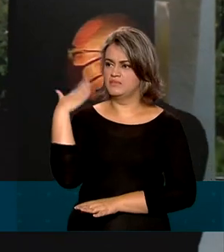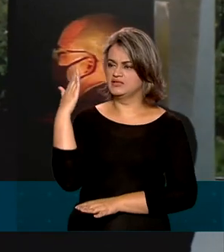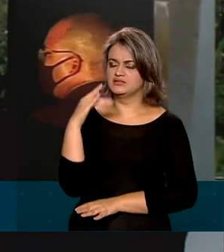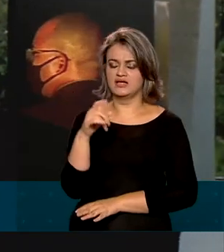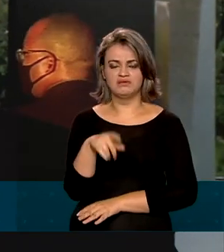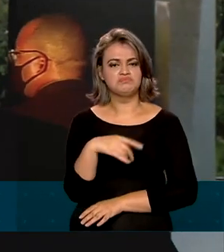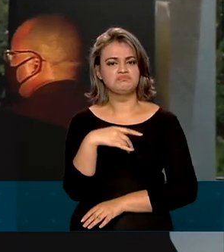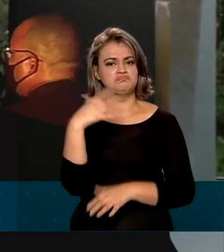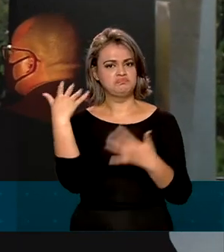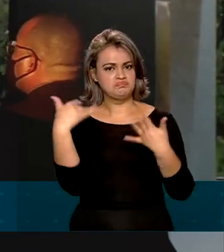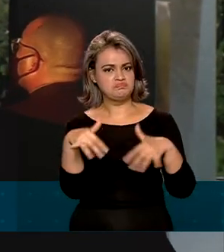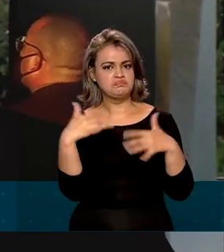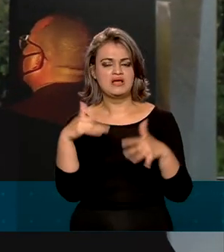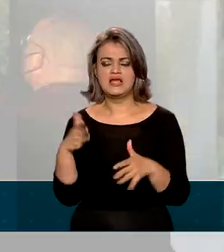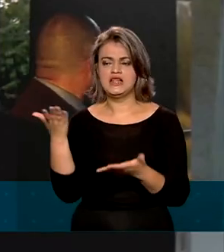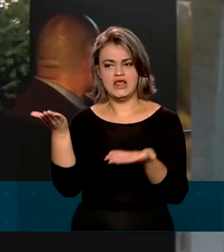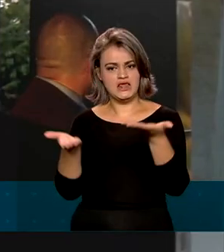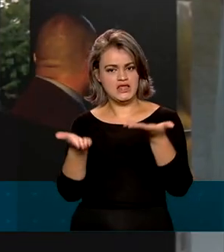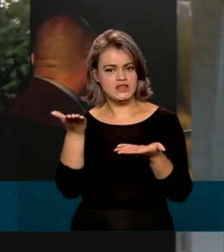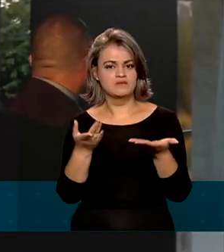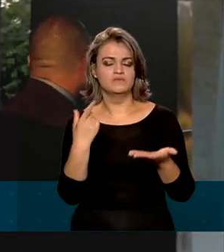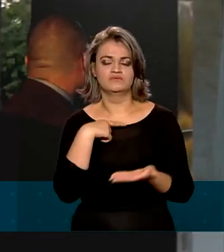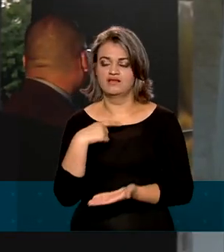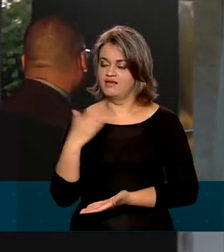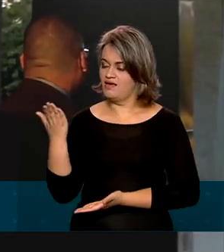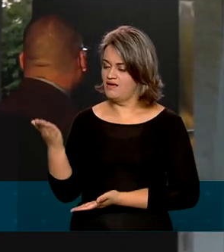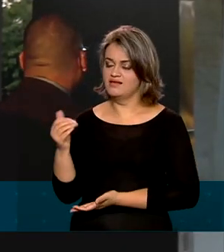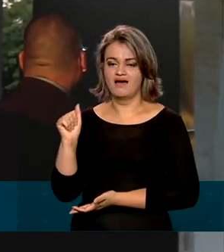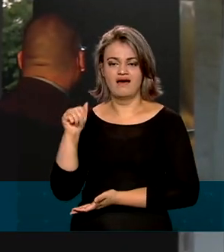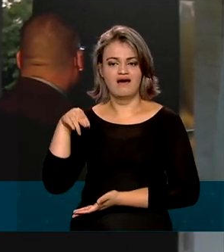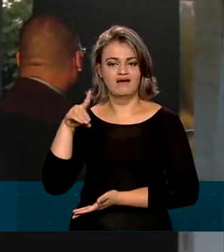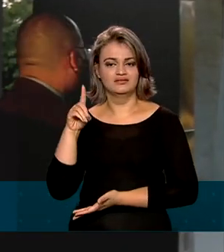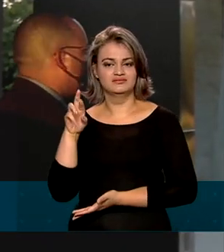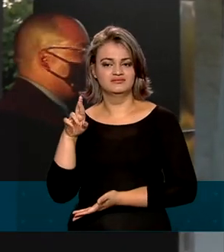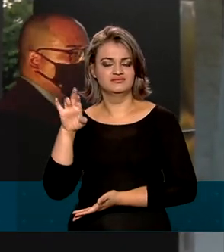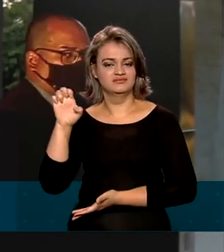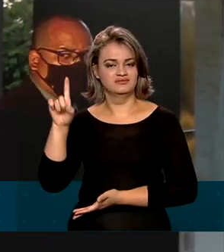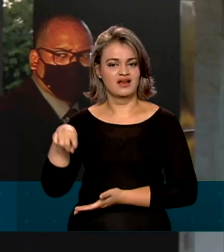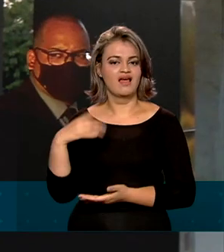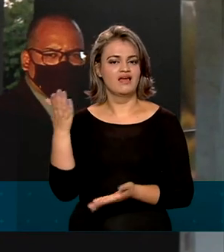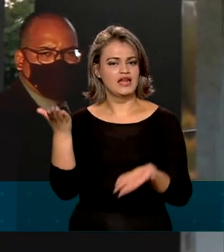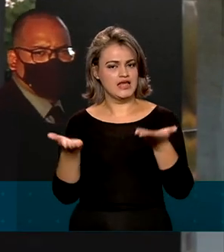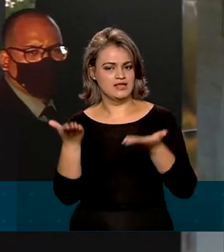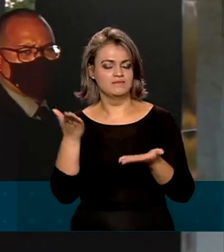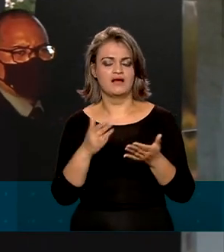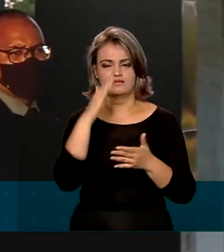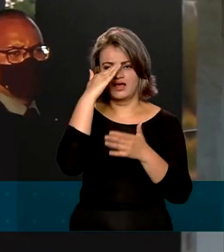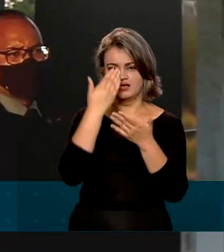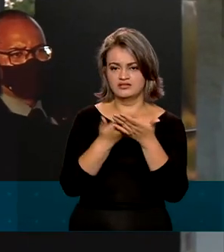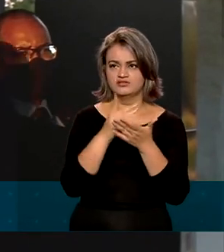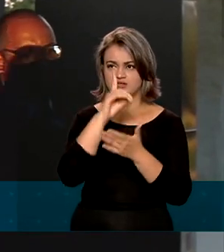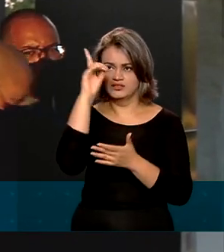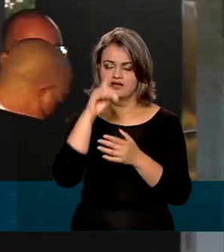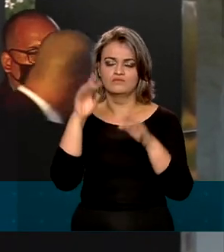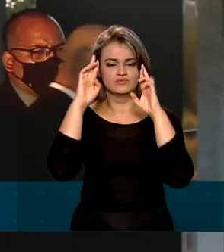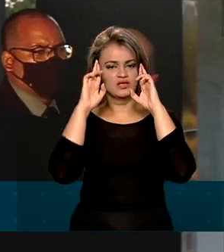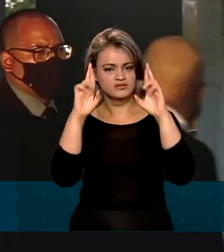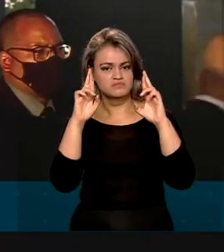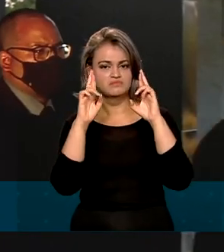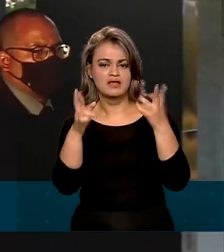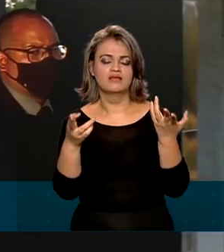e é uma pessoa extremamente equilibrada. Esse é André Mendonça, um homem equilibrado, religioso, respeitador,